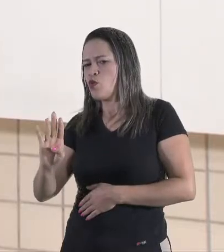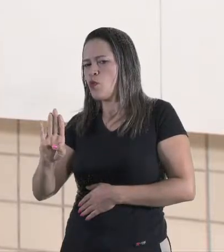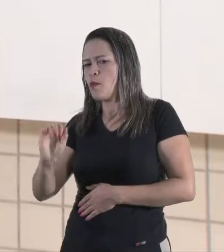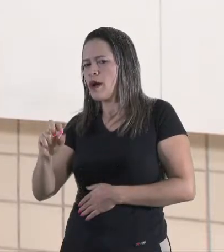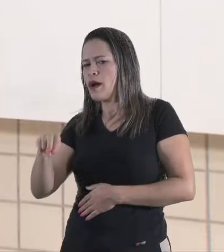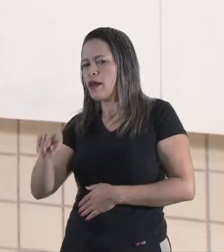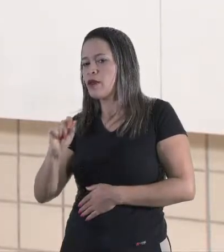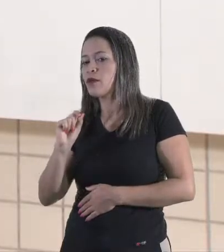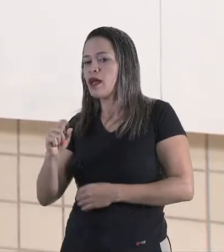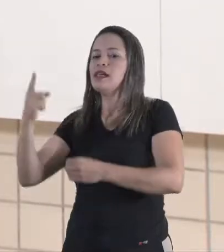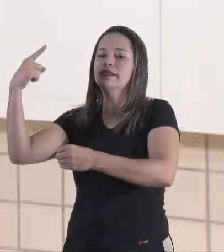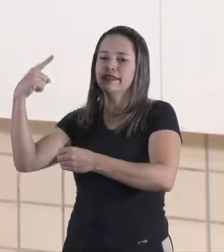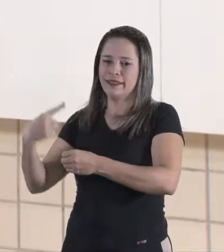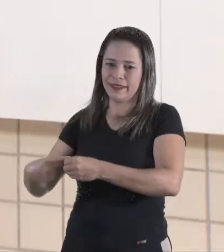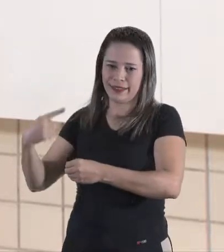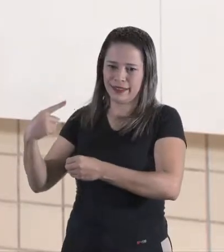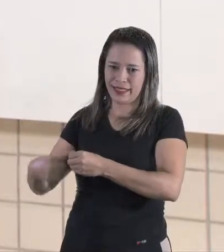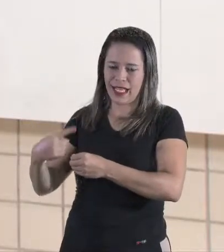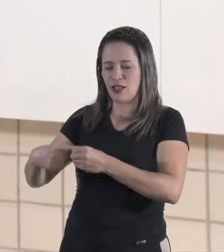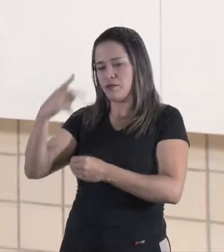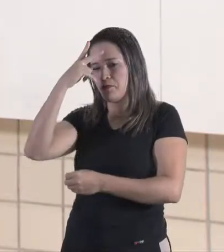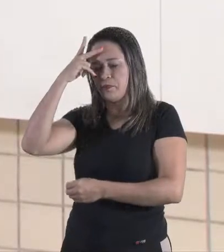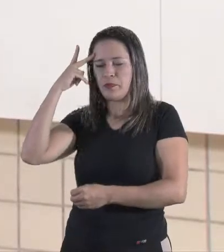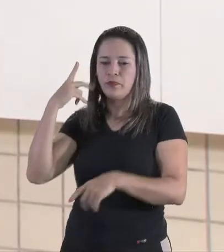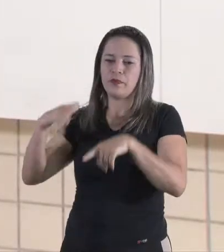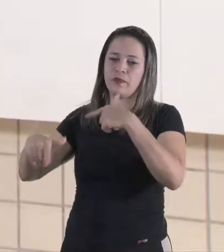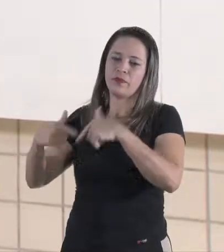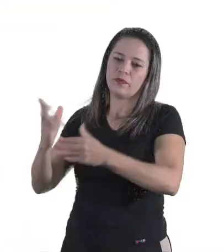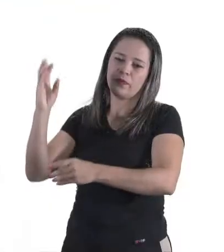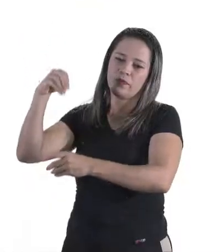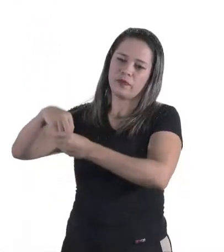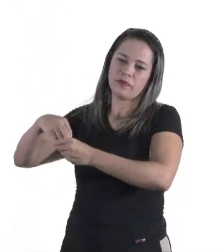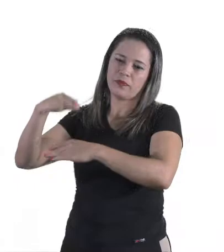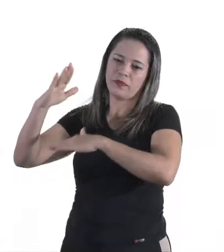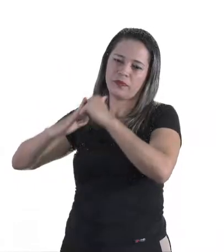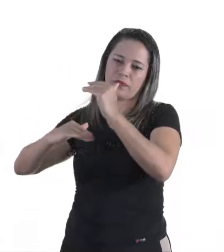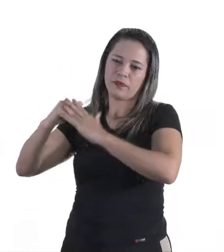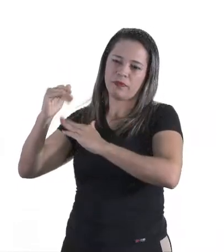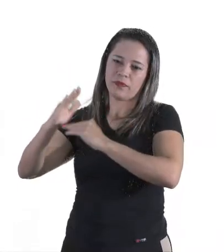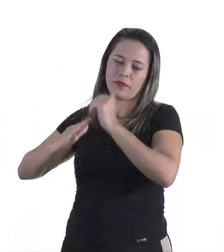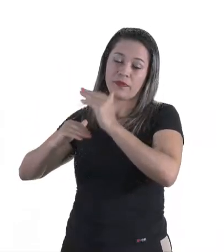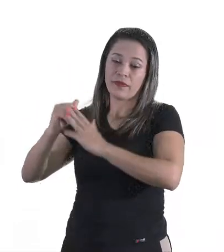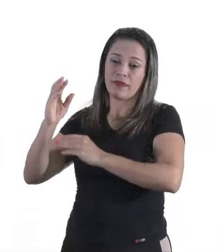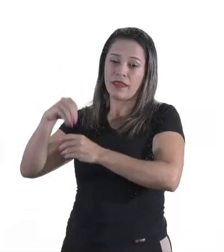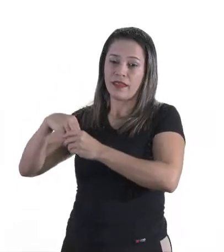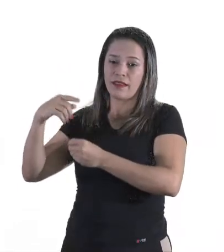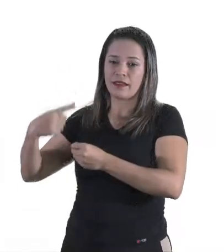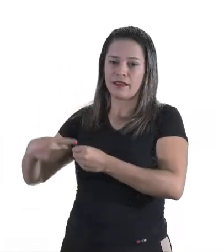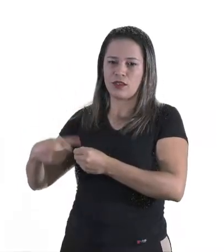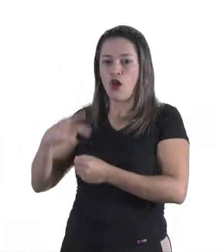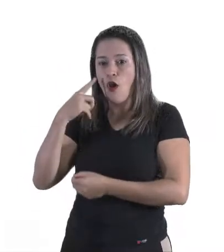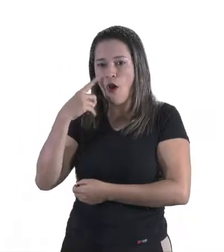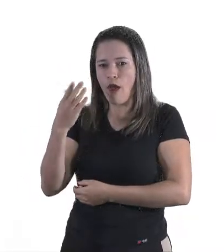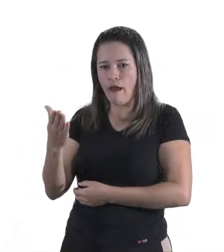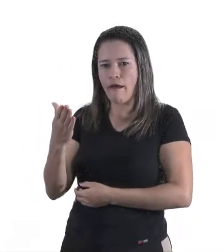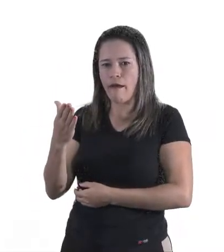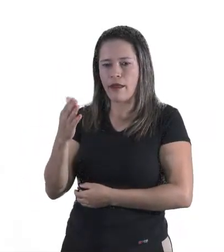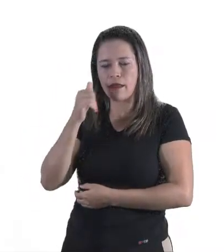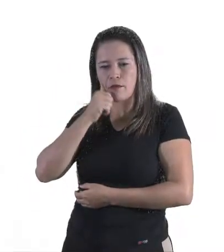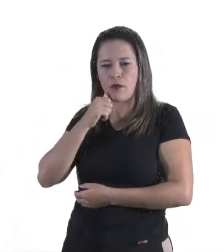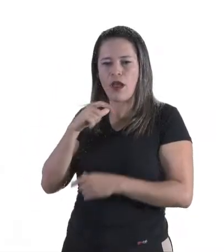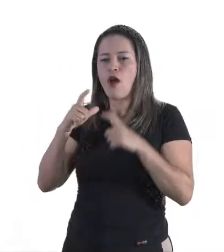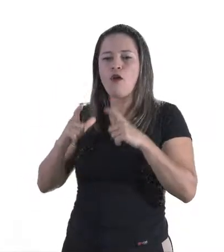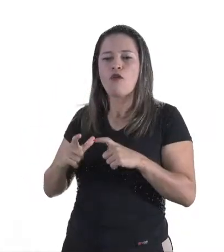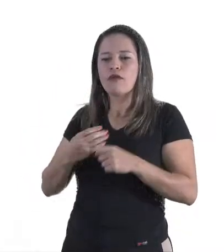Cidade. Há pessoas que trabalham lá na cidade. Olha aí essa senhora aí, aonde que ela está?